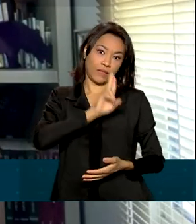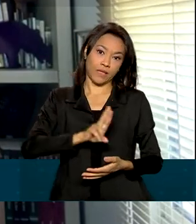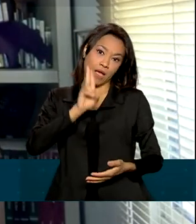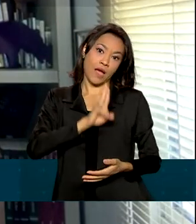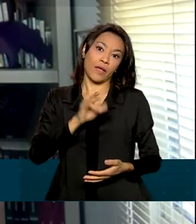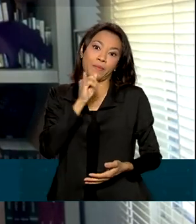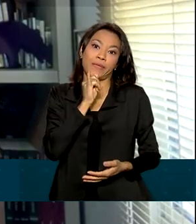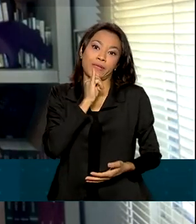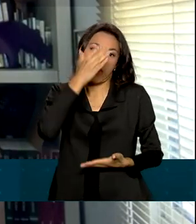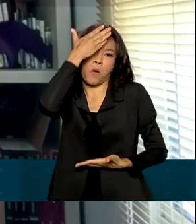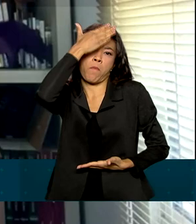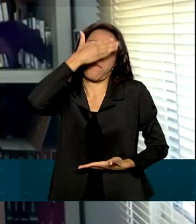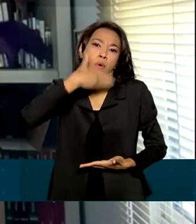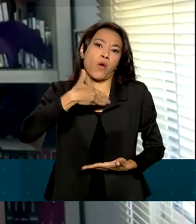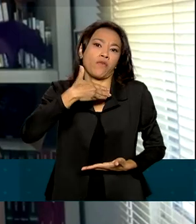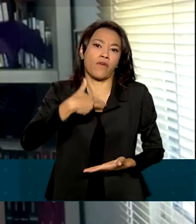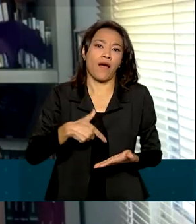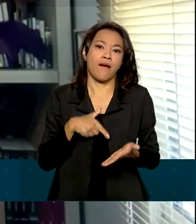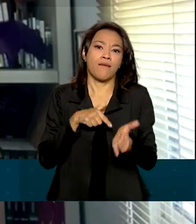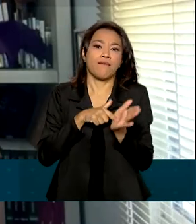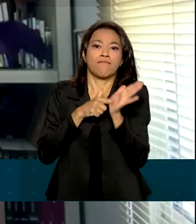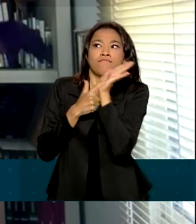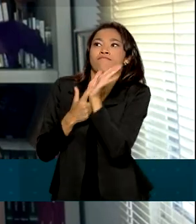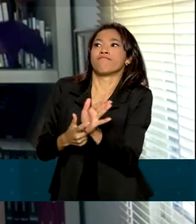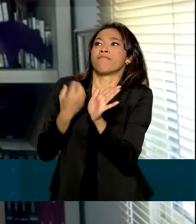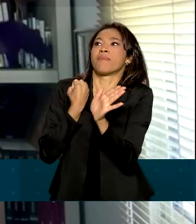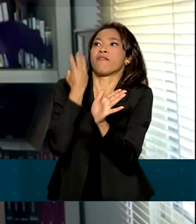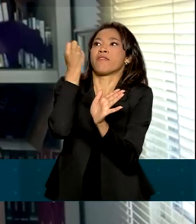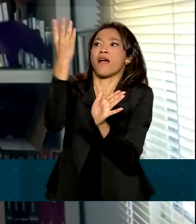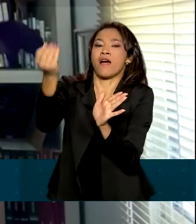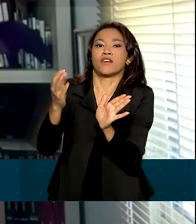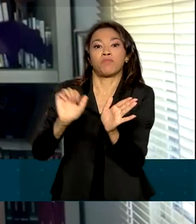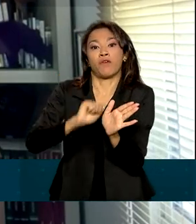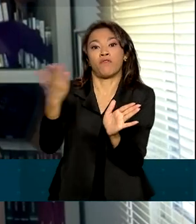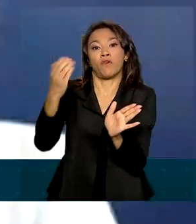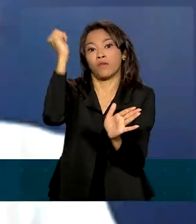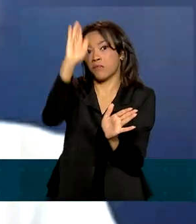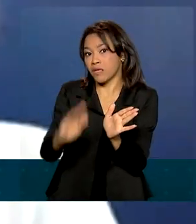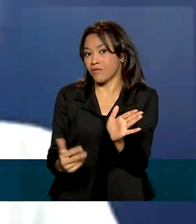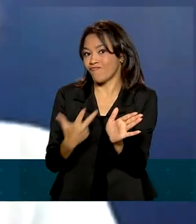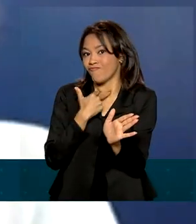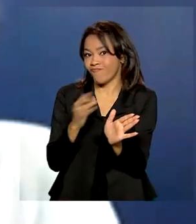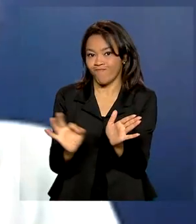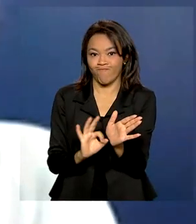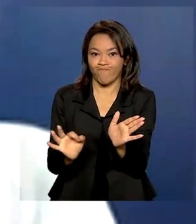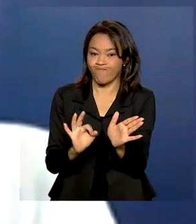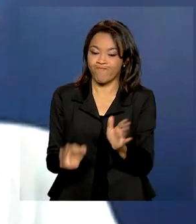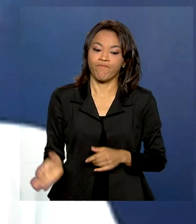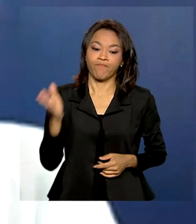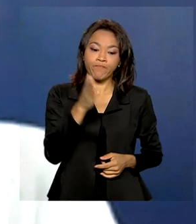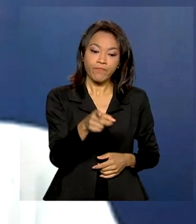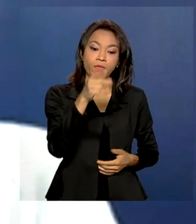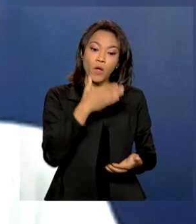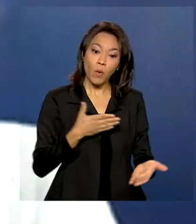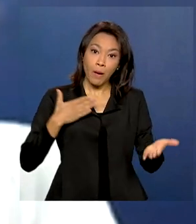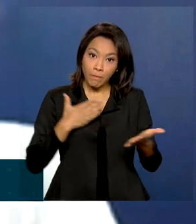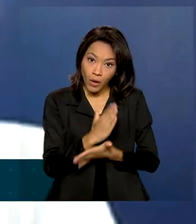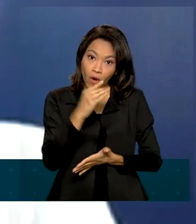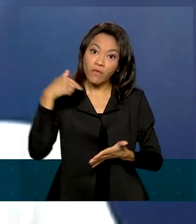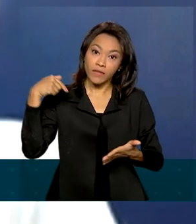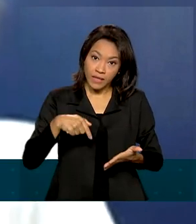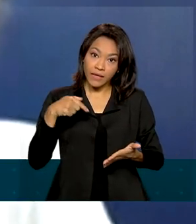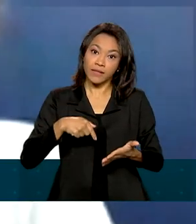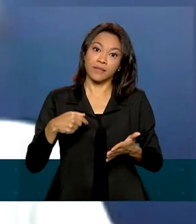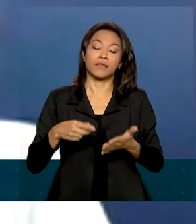como comprovante para embarcar em viagens internacionais. Com a aprovação dessa regulamentação, não significa que o